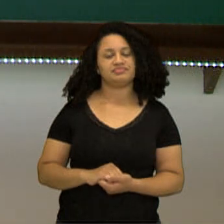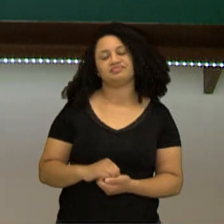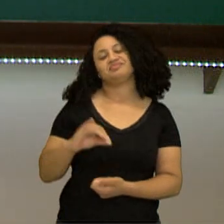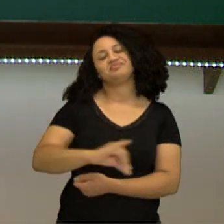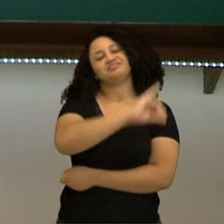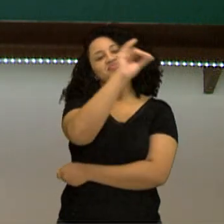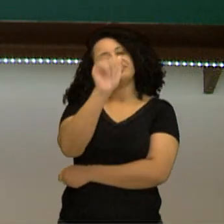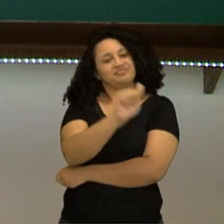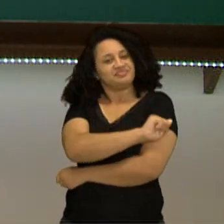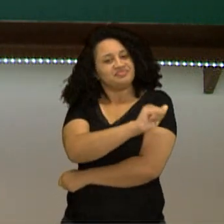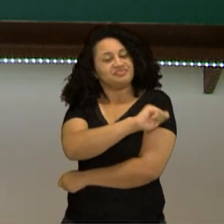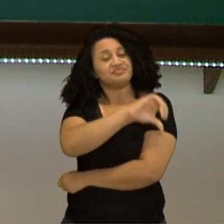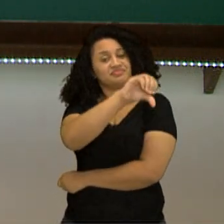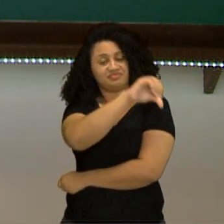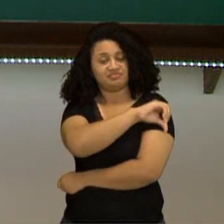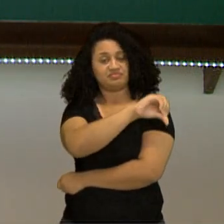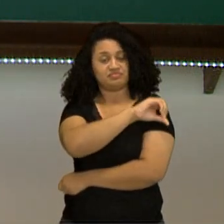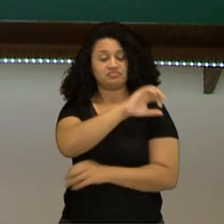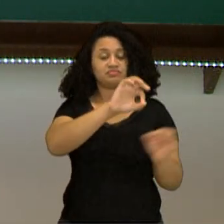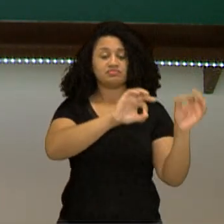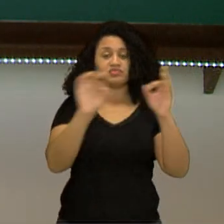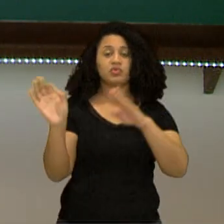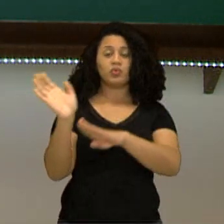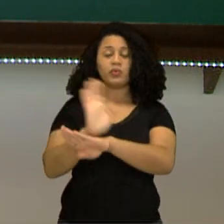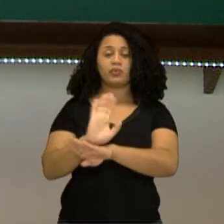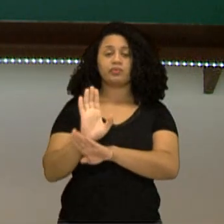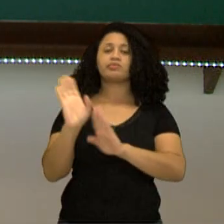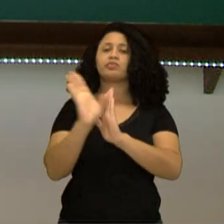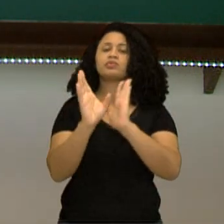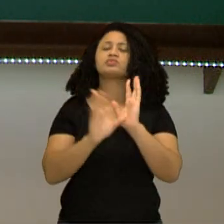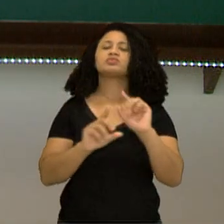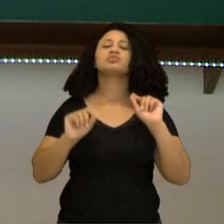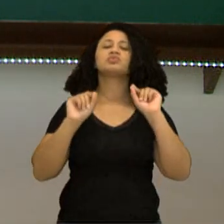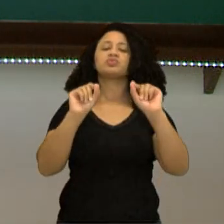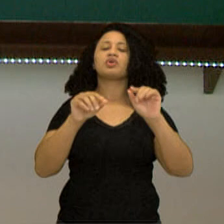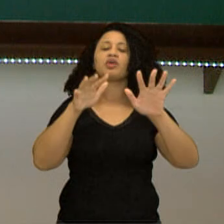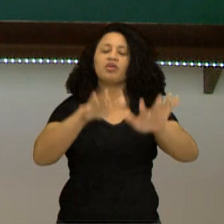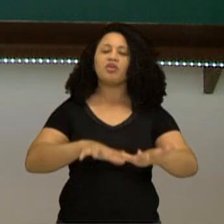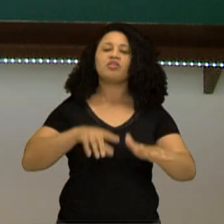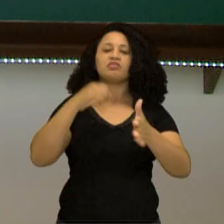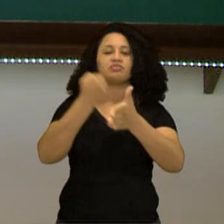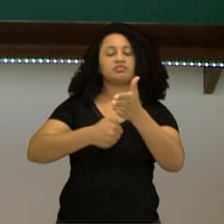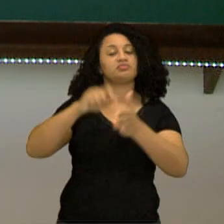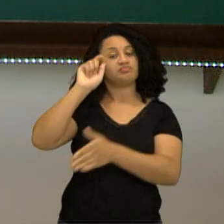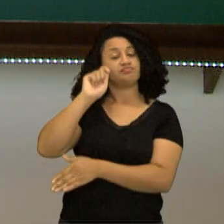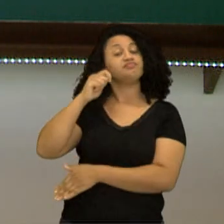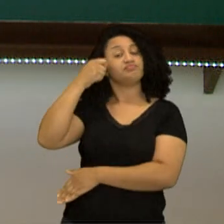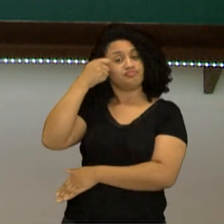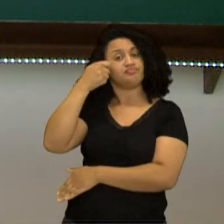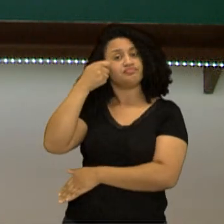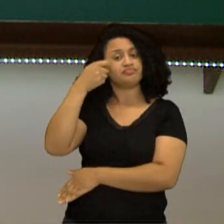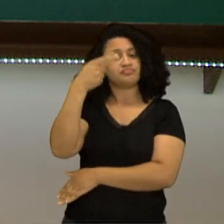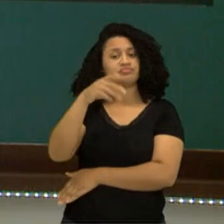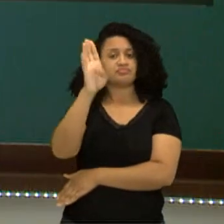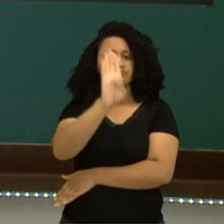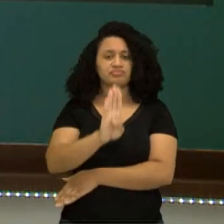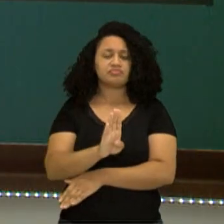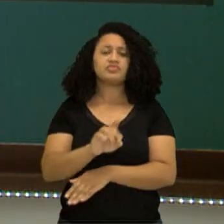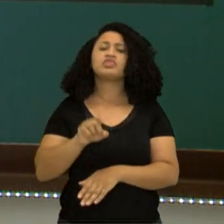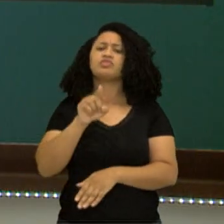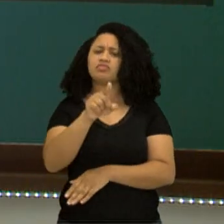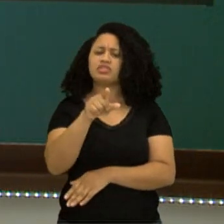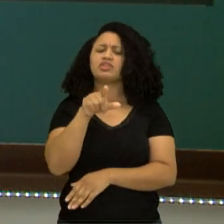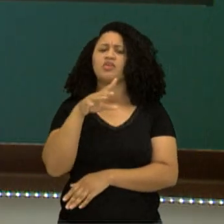Olá, estudantes do nono ano! Neste vídeo vamos falar sobre movimento negro. E você,